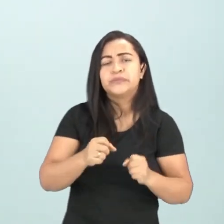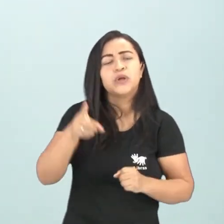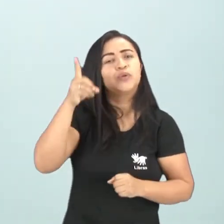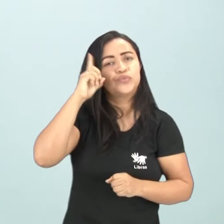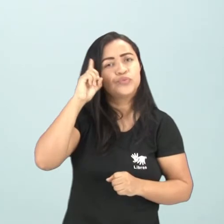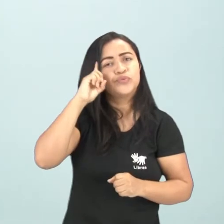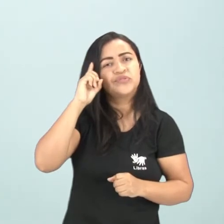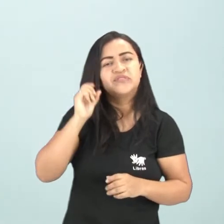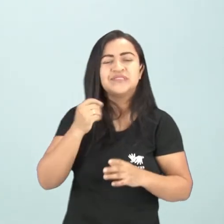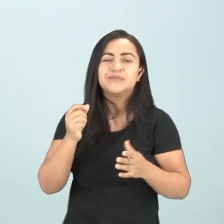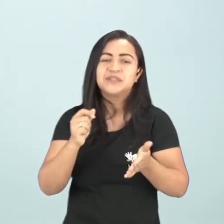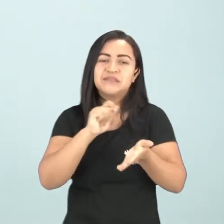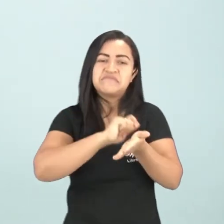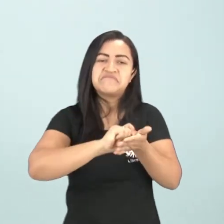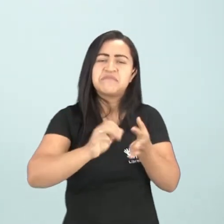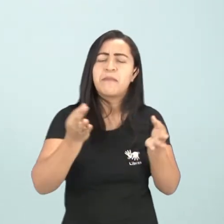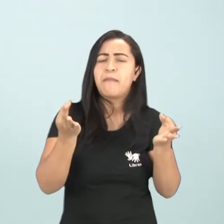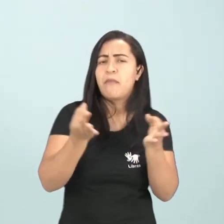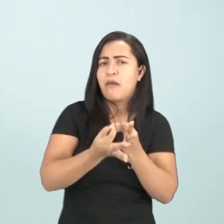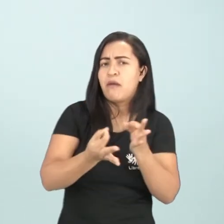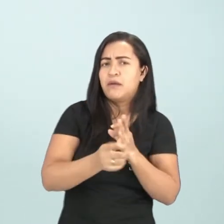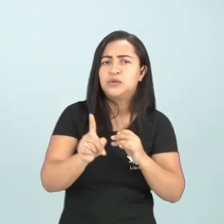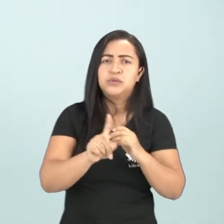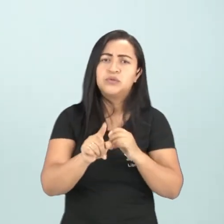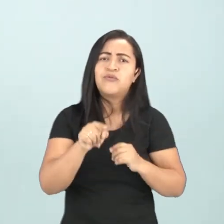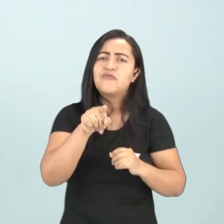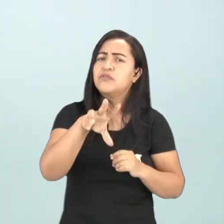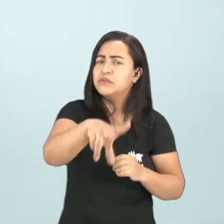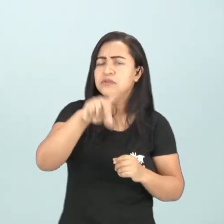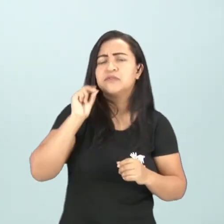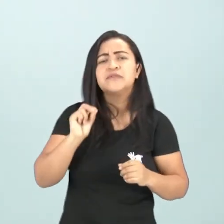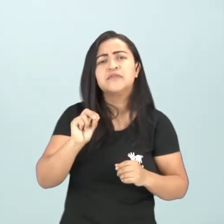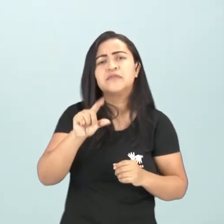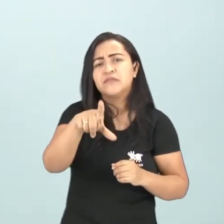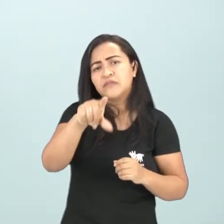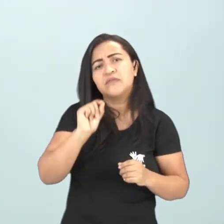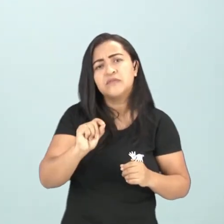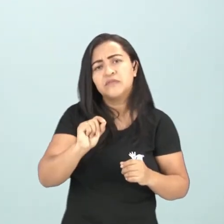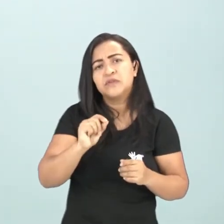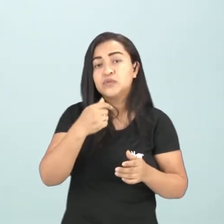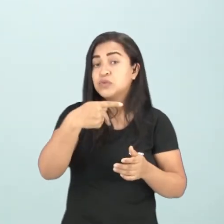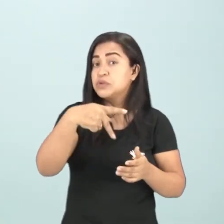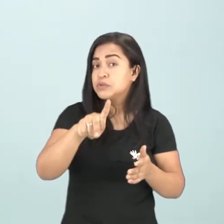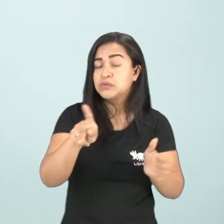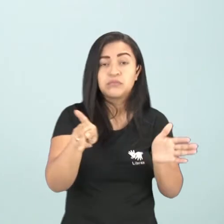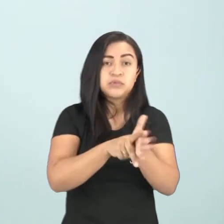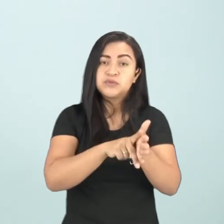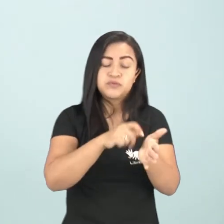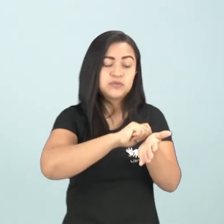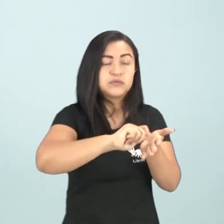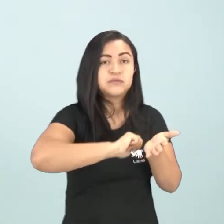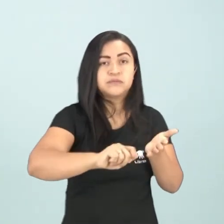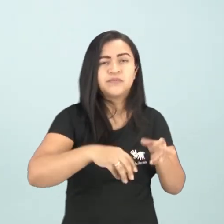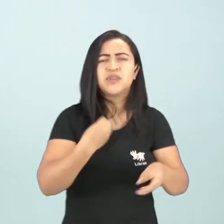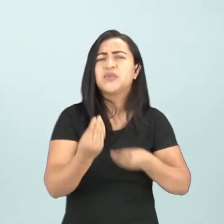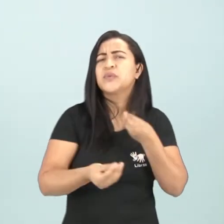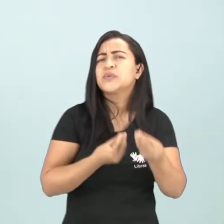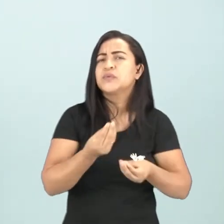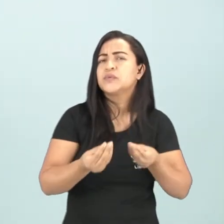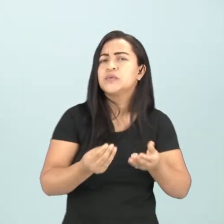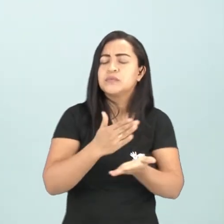não precisa ser rebuscada. Você é que vai escolher a forma como quer contar. Então, como começar a escrever?